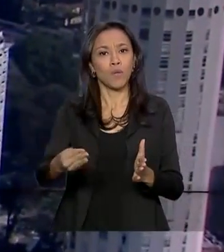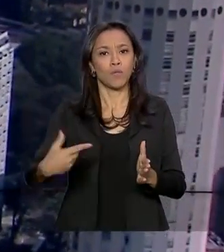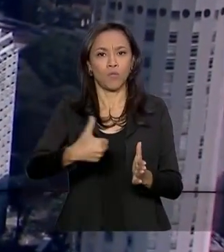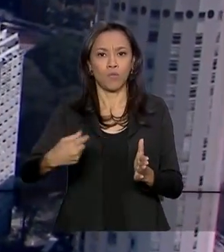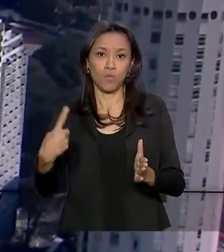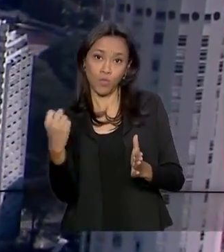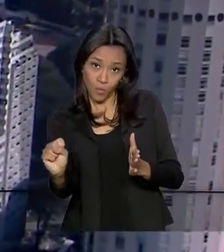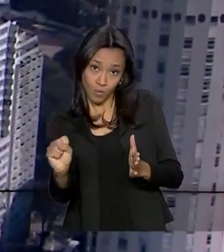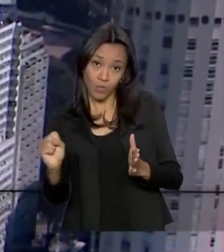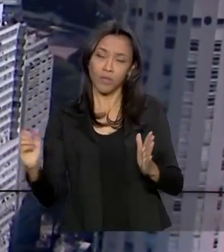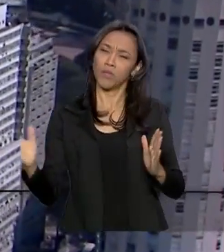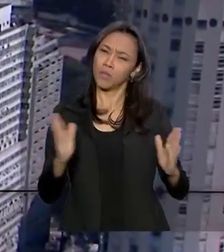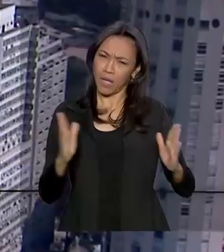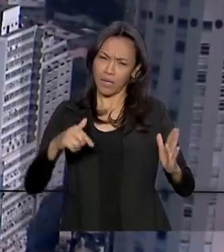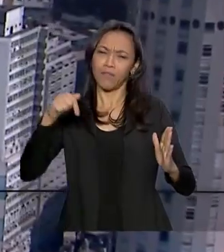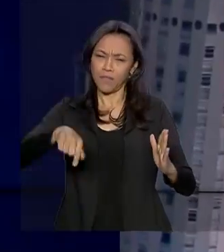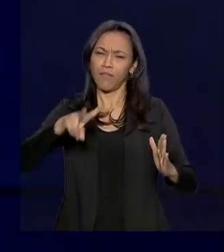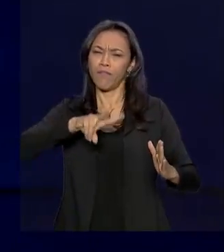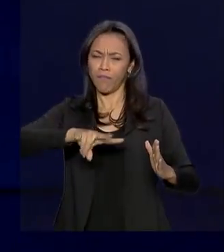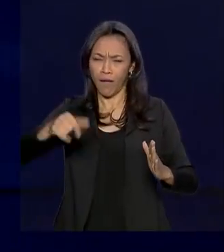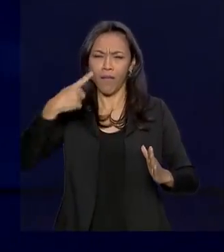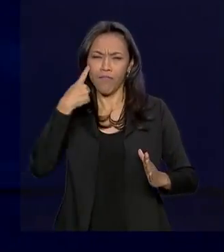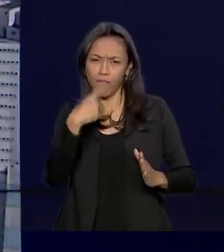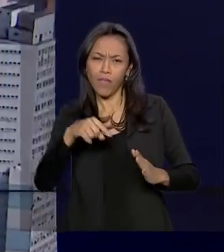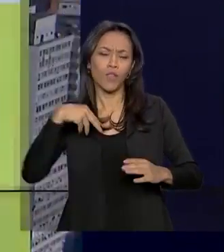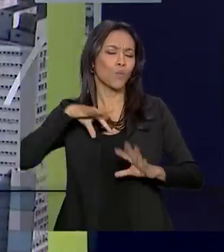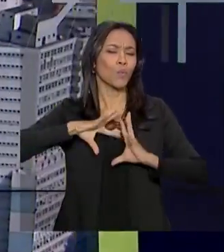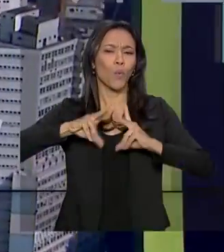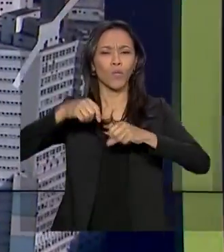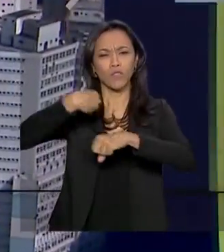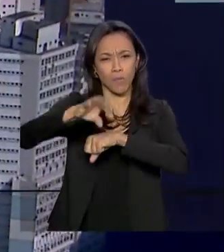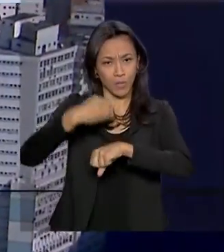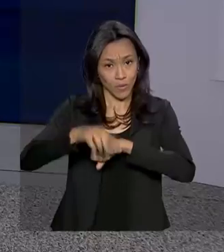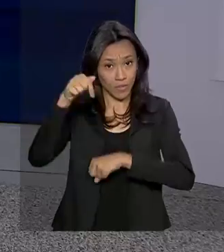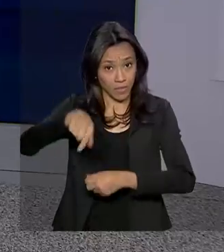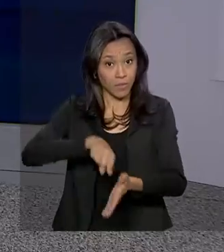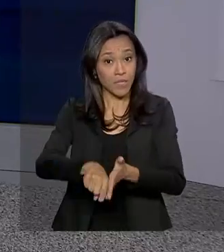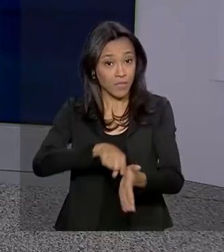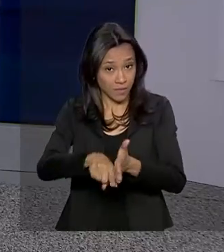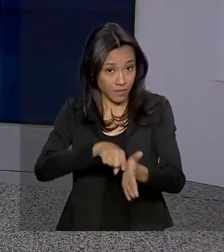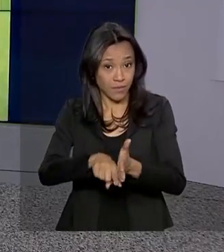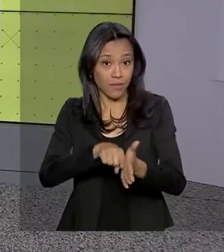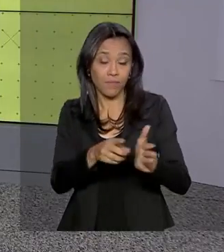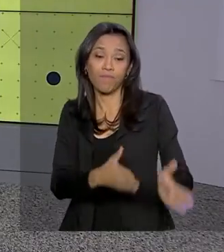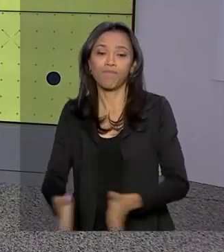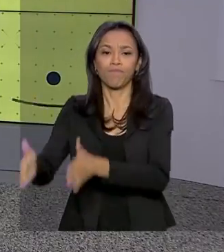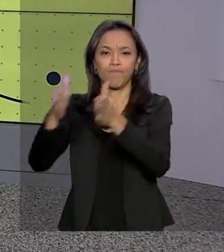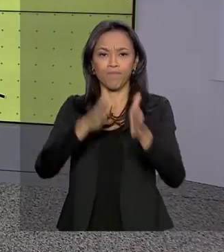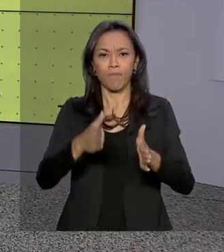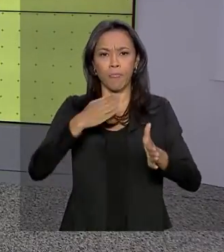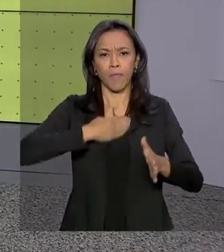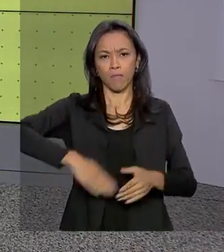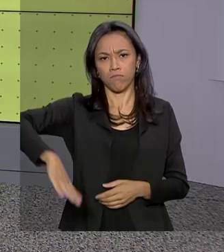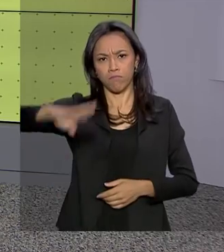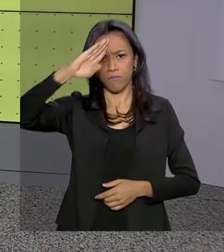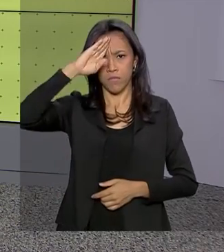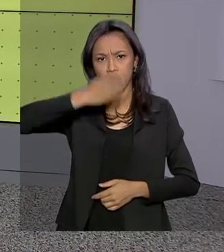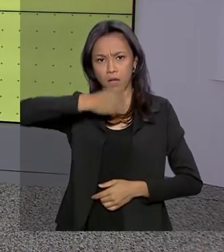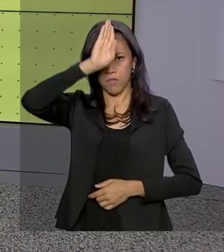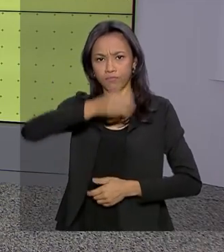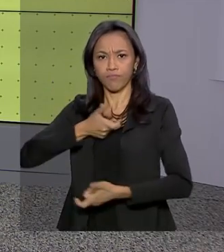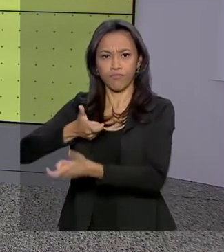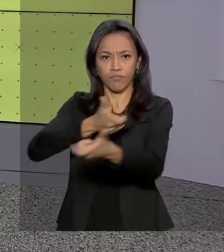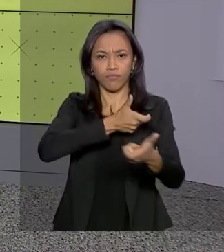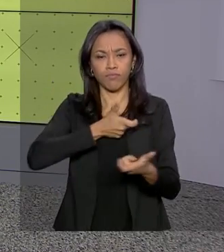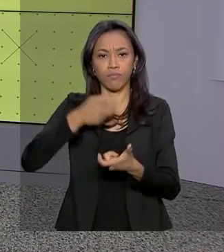Ao longo da nossa programação, você acompanha todas as informações sobre essa pesquisa. Militares do Corpo de Bombeiros do Distrito